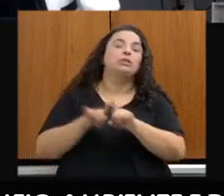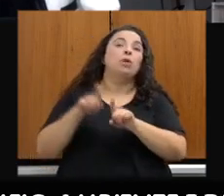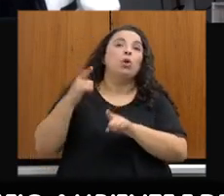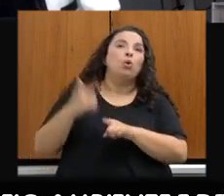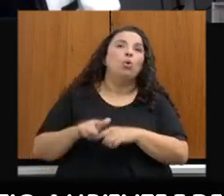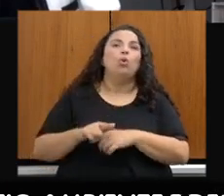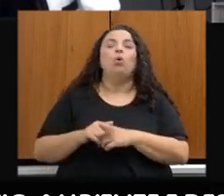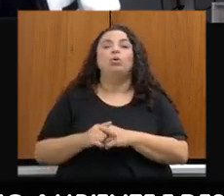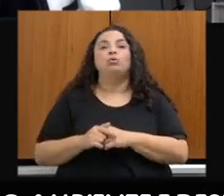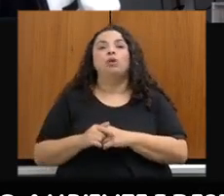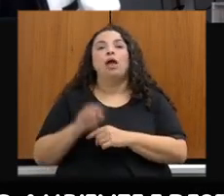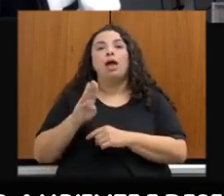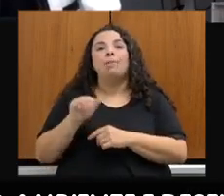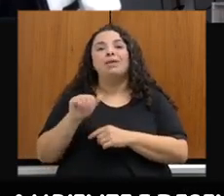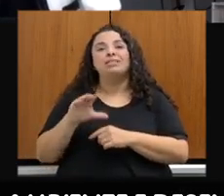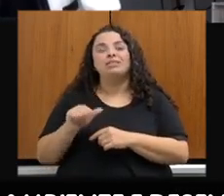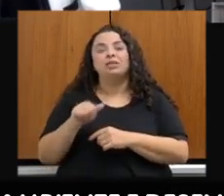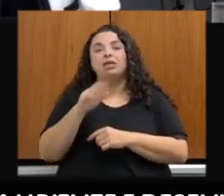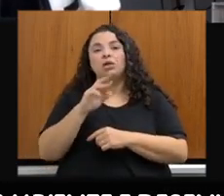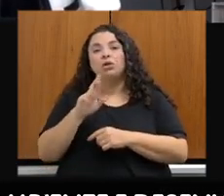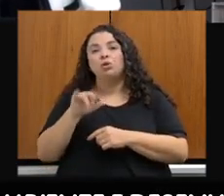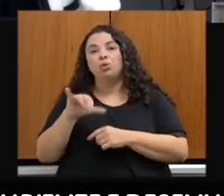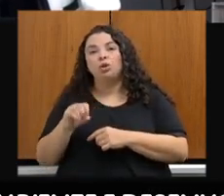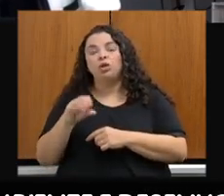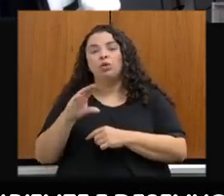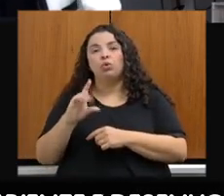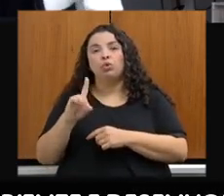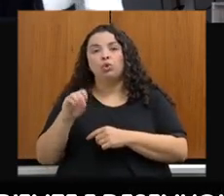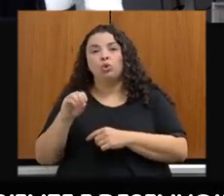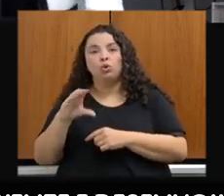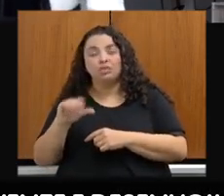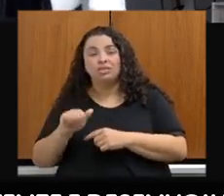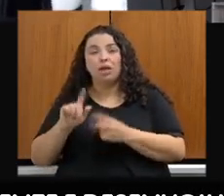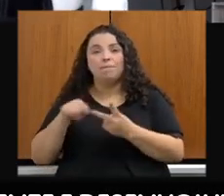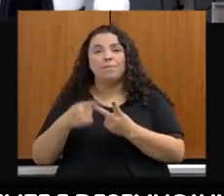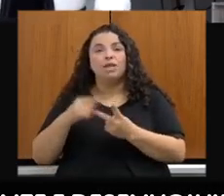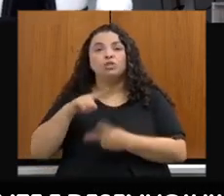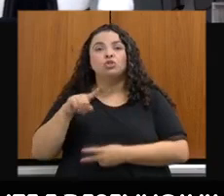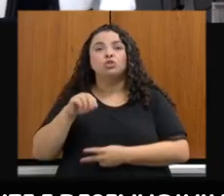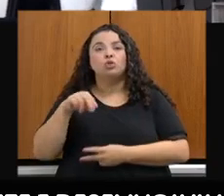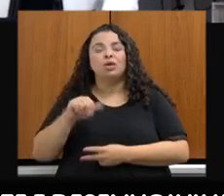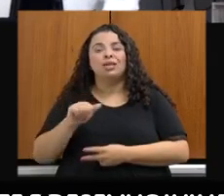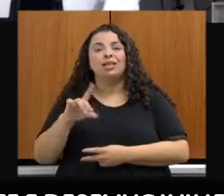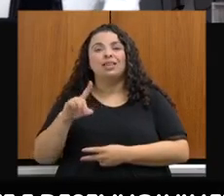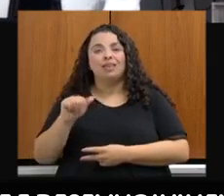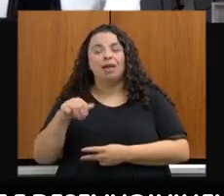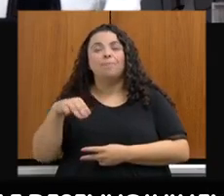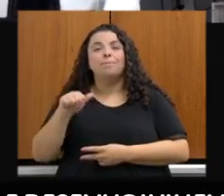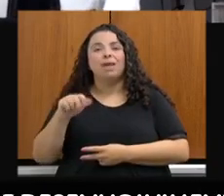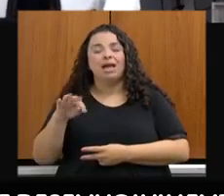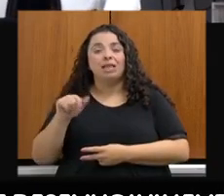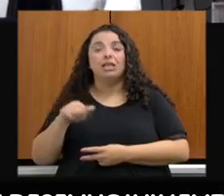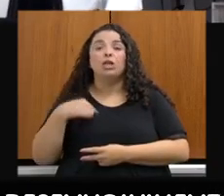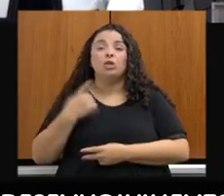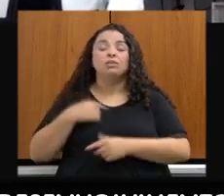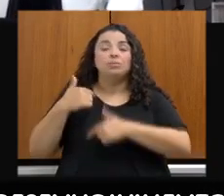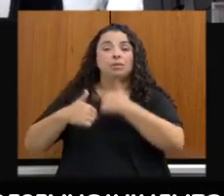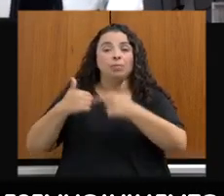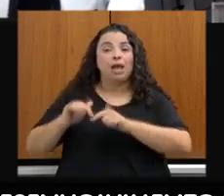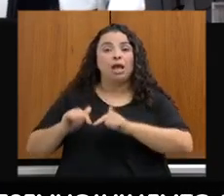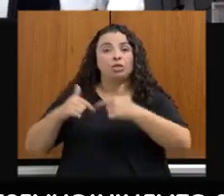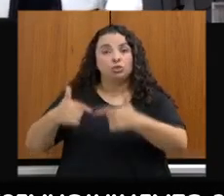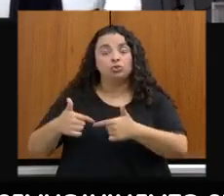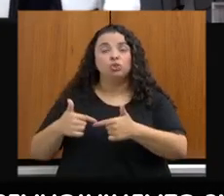vem em segundo lugar. Então, nós temos trabalhado, como eu vou mostrar na sequência, ações de adaptação e